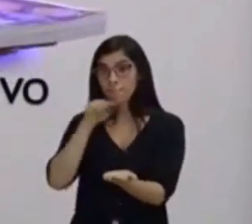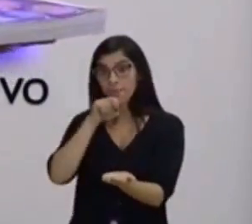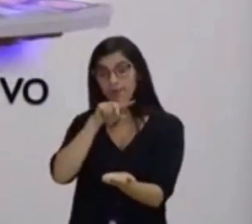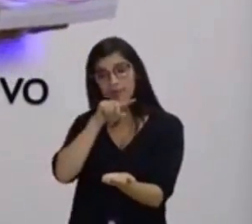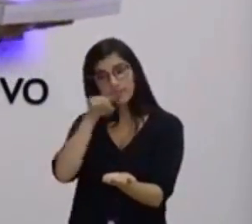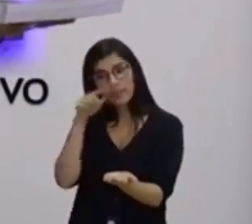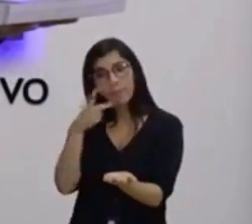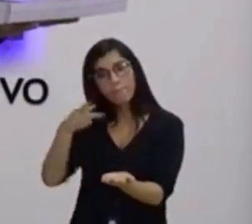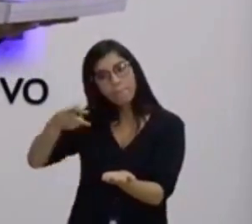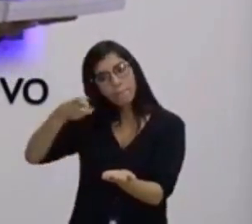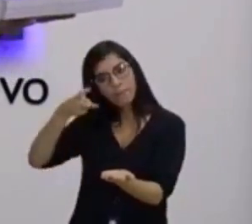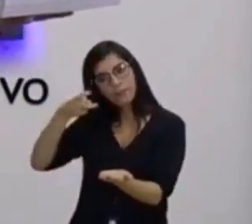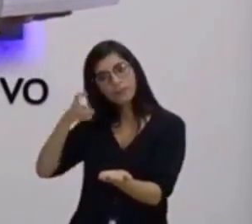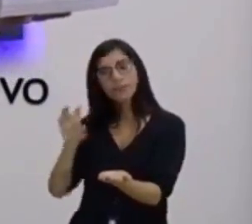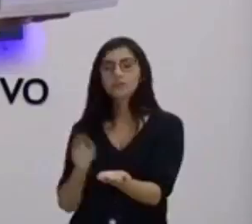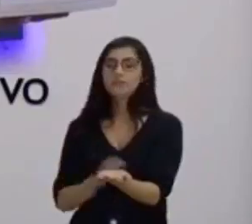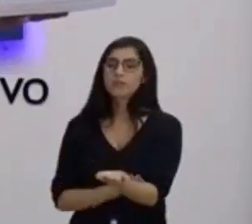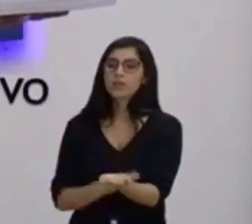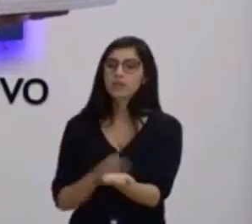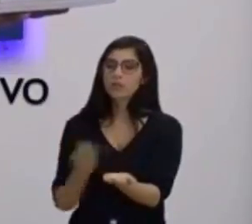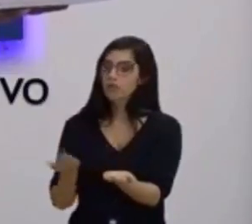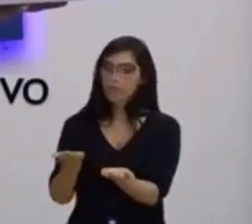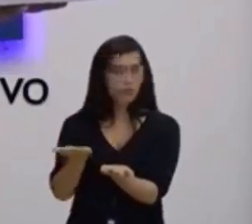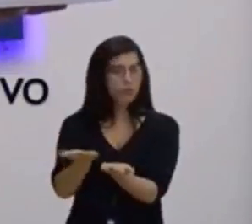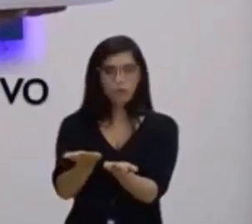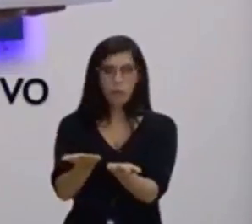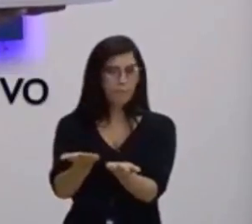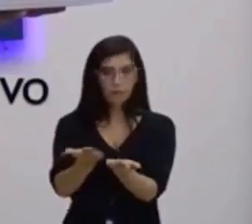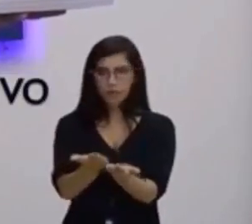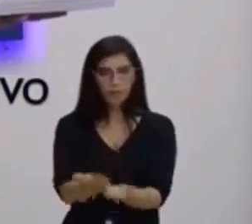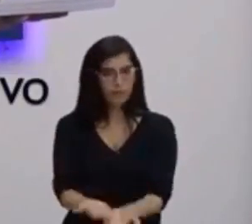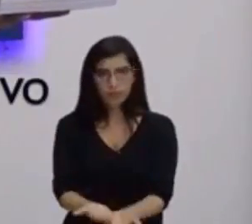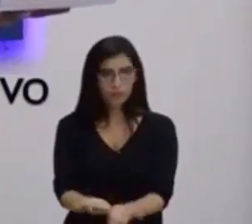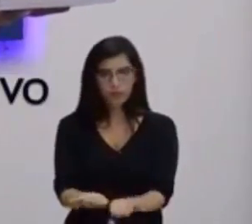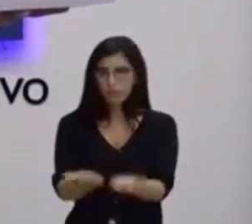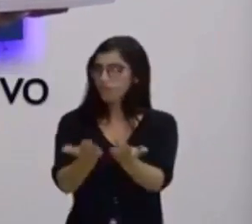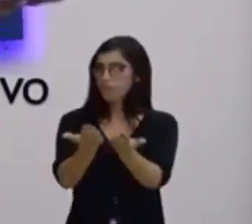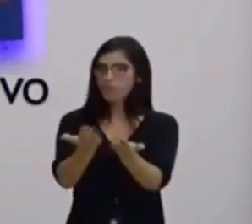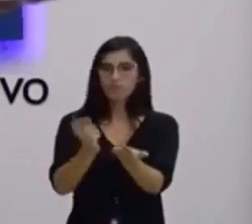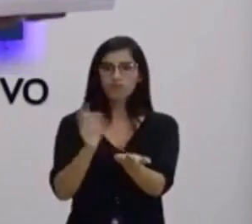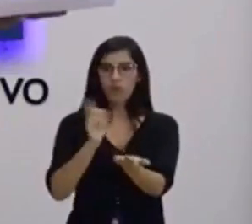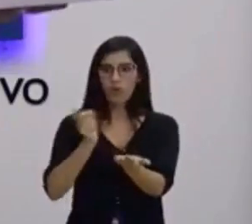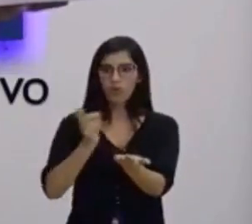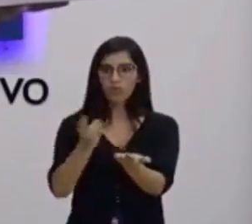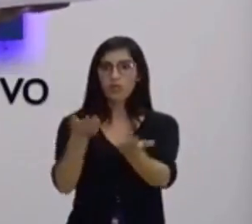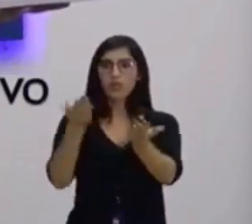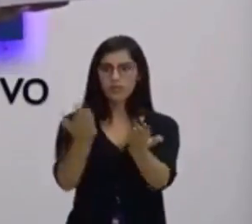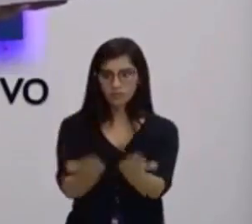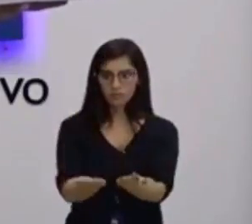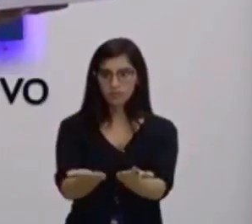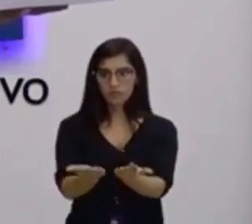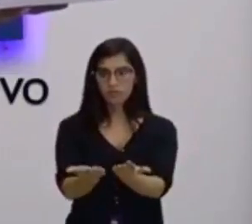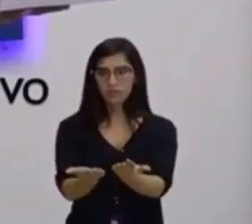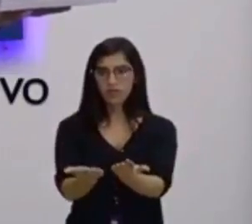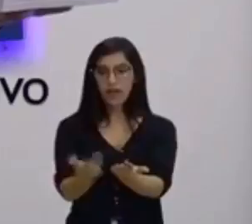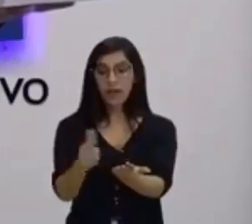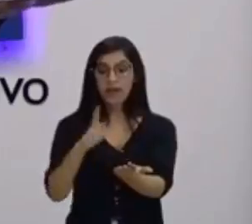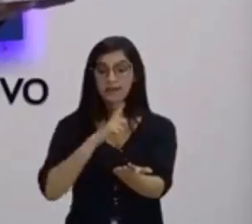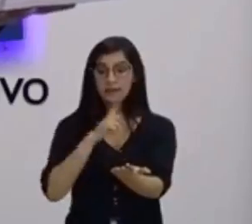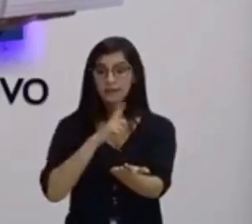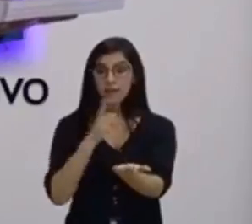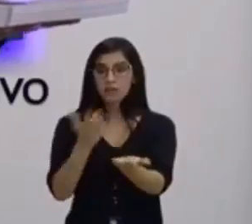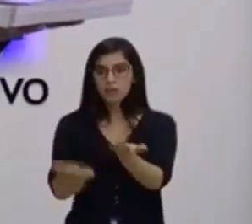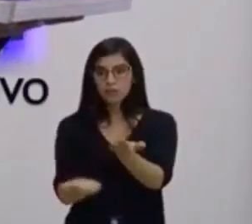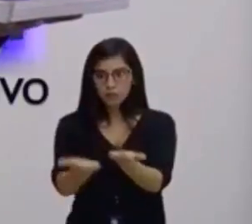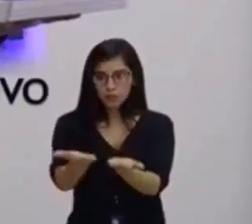como é que é. vou ficar aqui, Tá bom? Não vou descer este peso de jeito algum. Aqui tem um peso. Ele não é um peso muito grande.